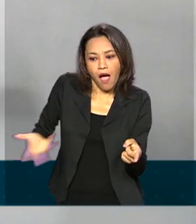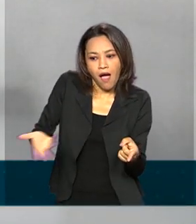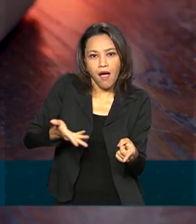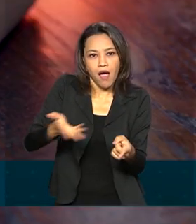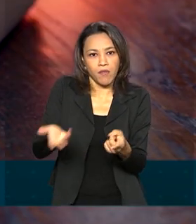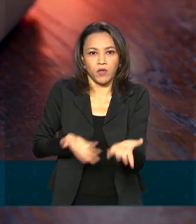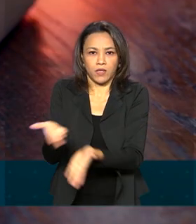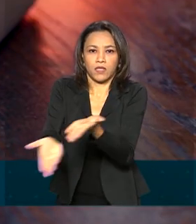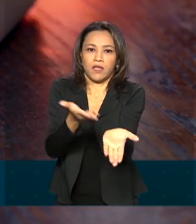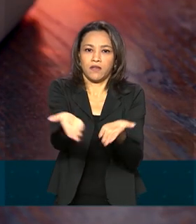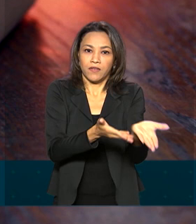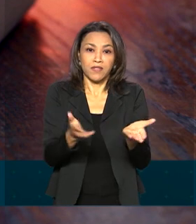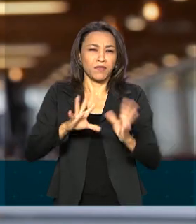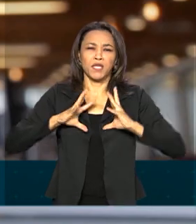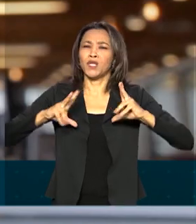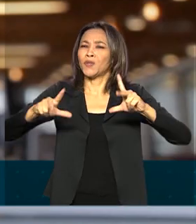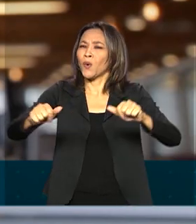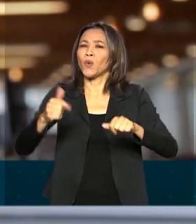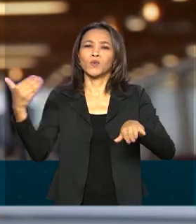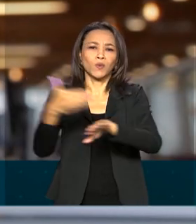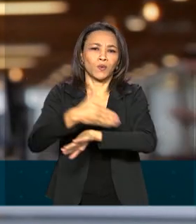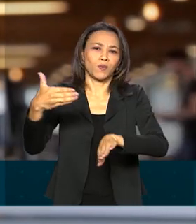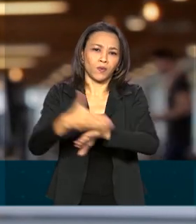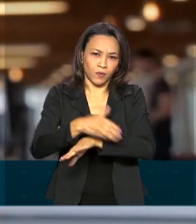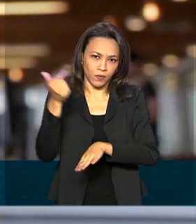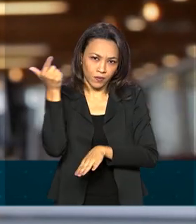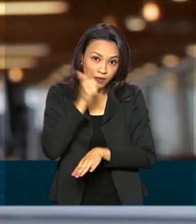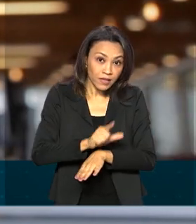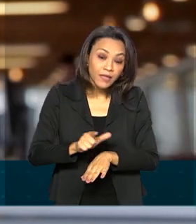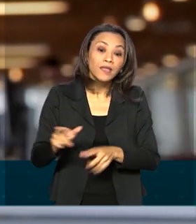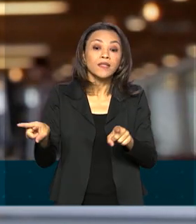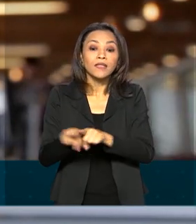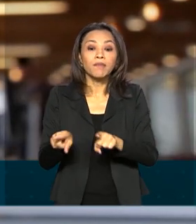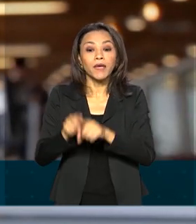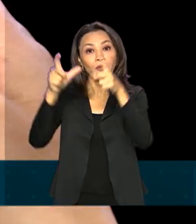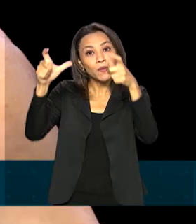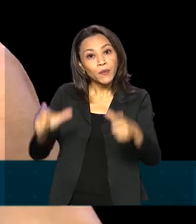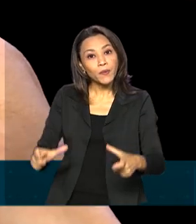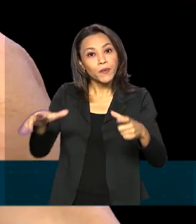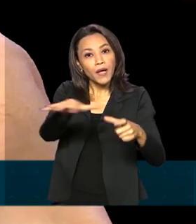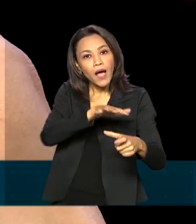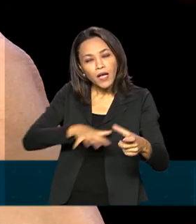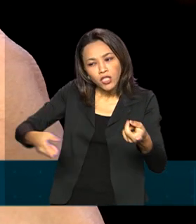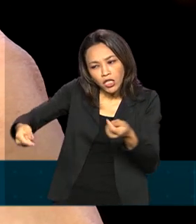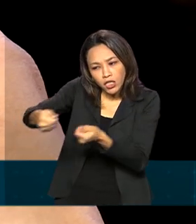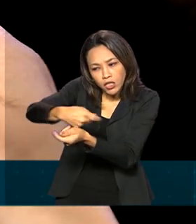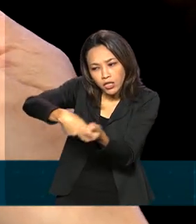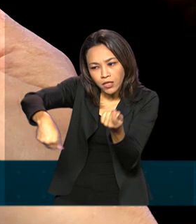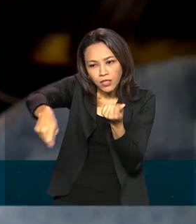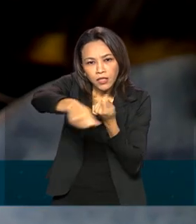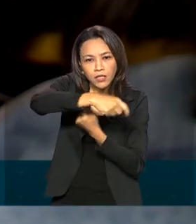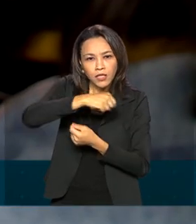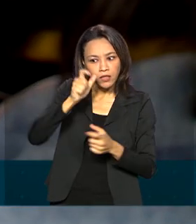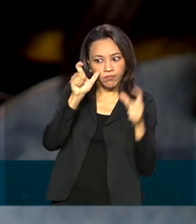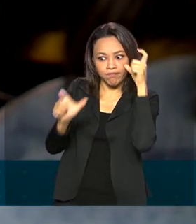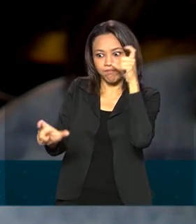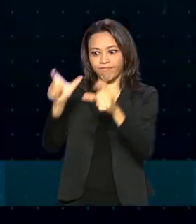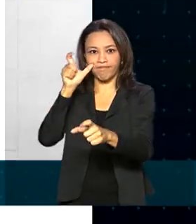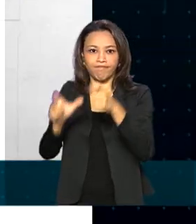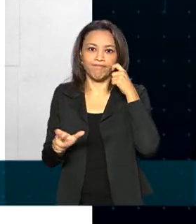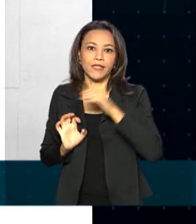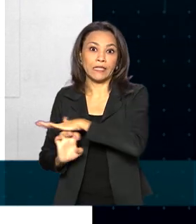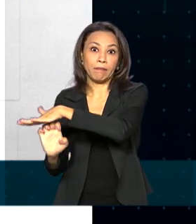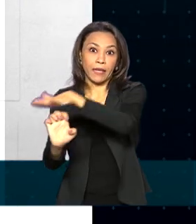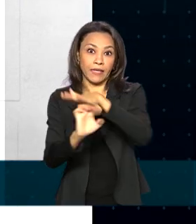e ao alcance dos brasileiros, e a criação de um ambiente de negócios que atraia investidores estrangeiros.